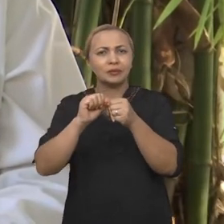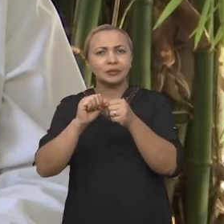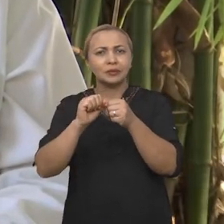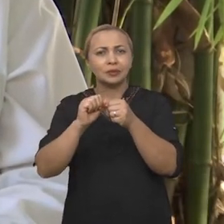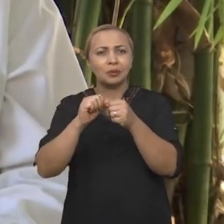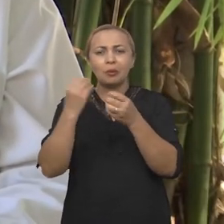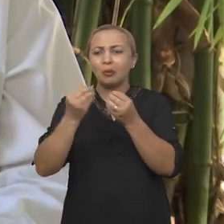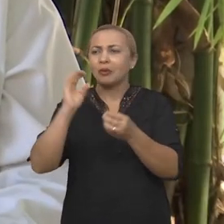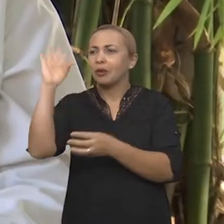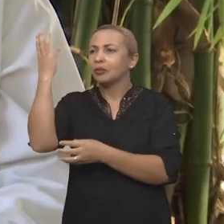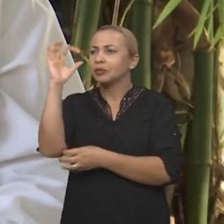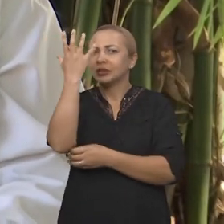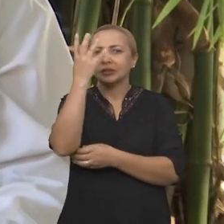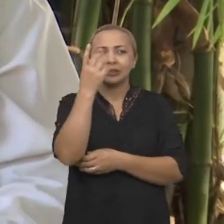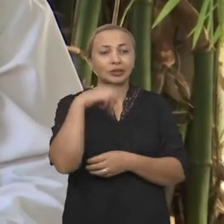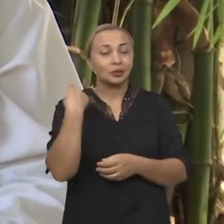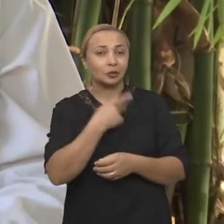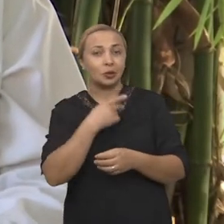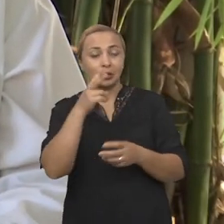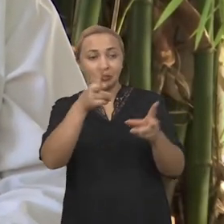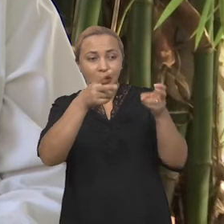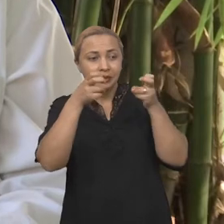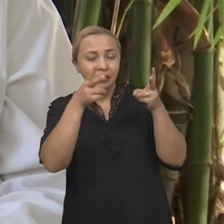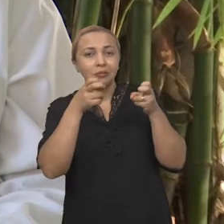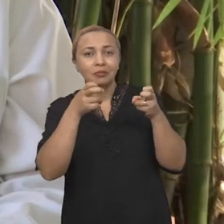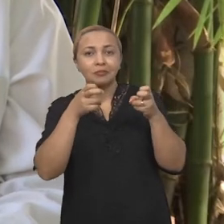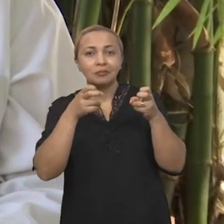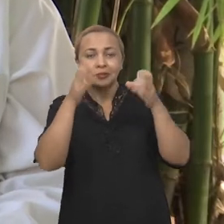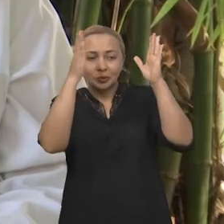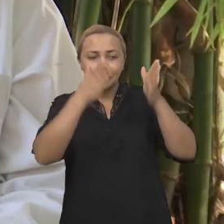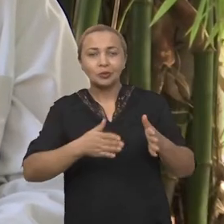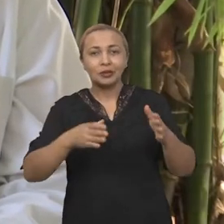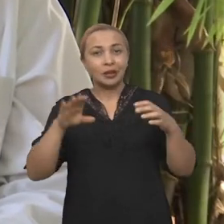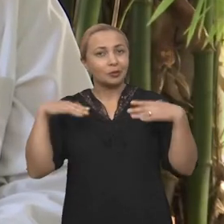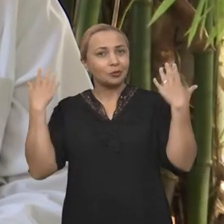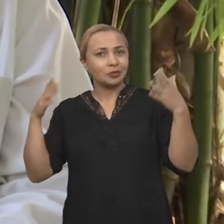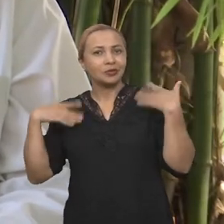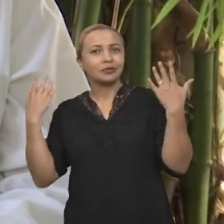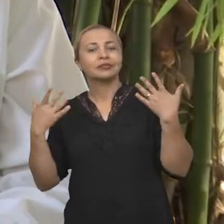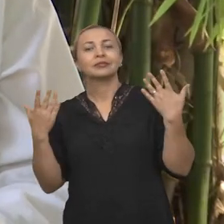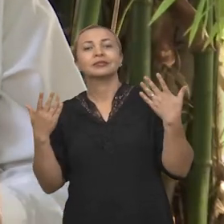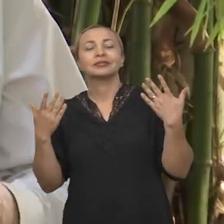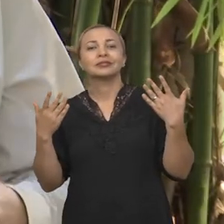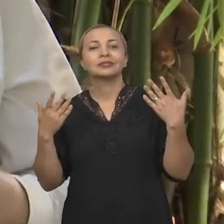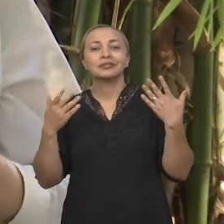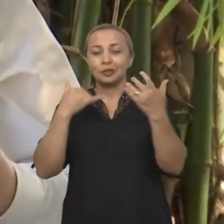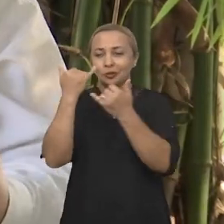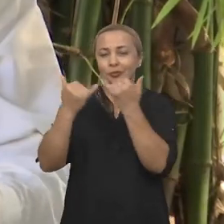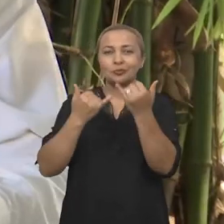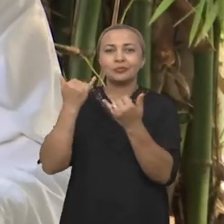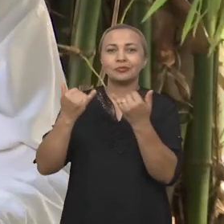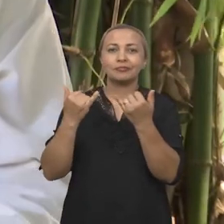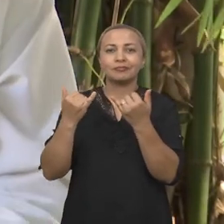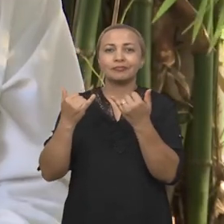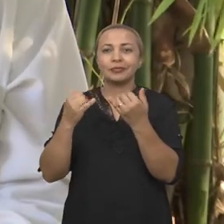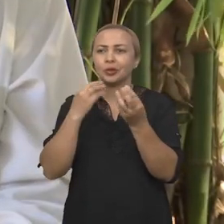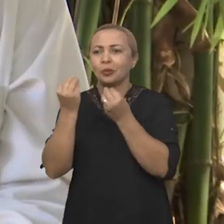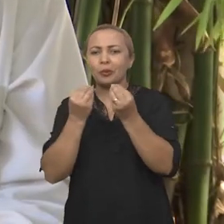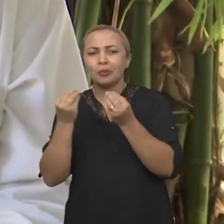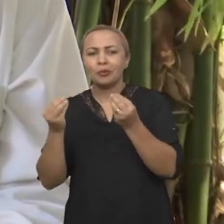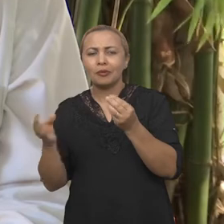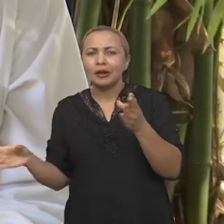E descobrimos o lado lúdico da estratégia. Então, como é que a gente engaja isso?